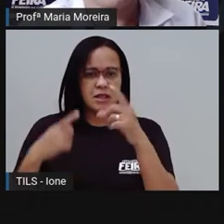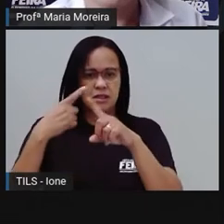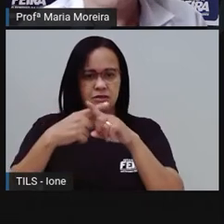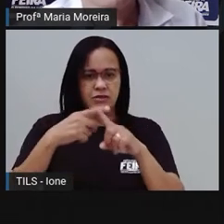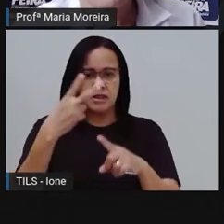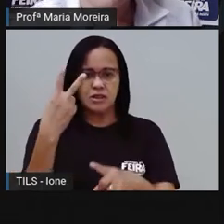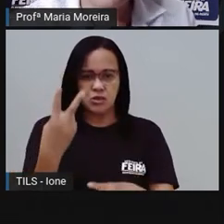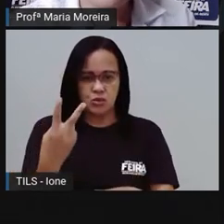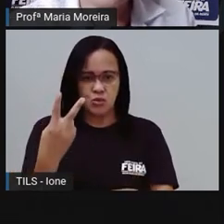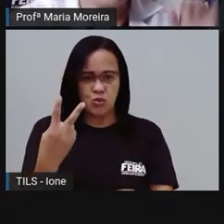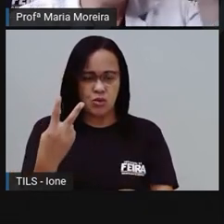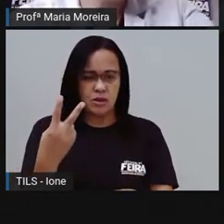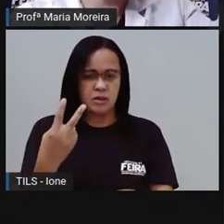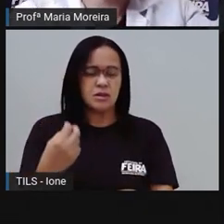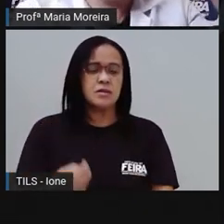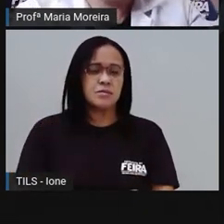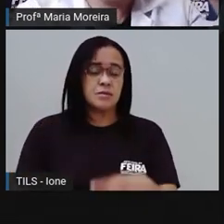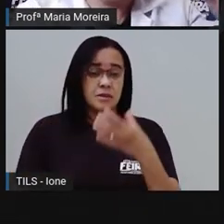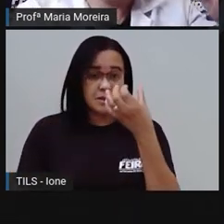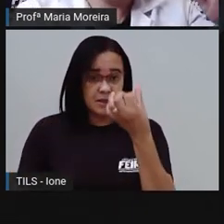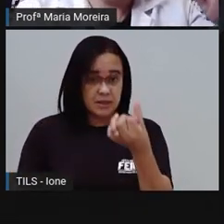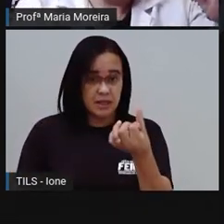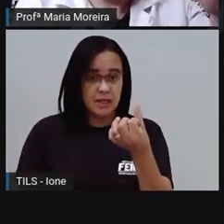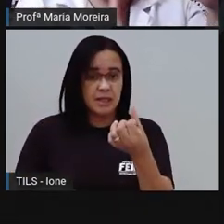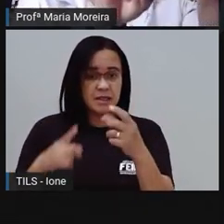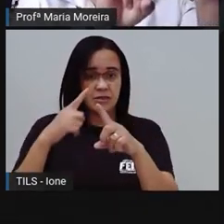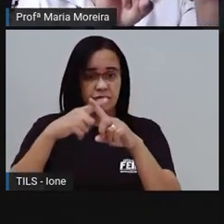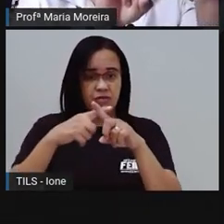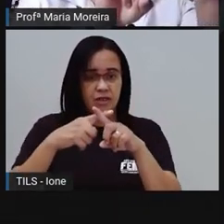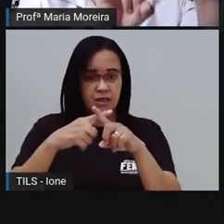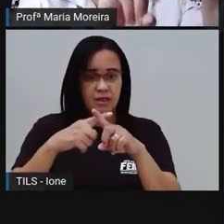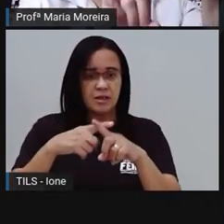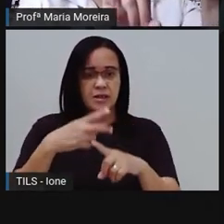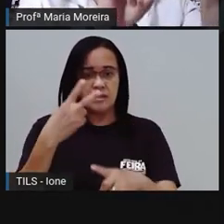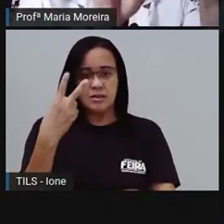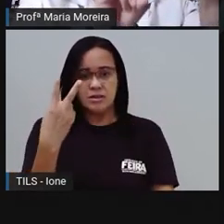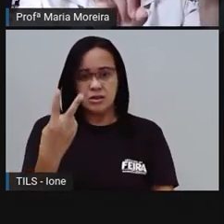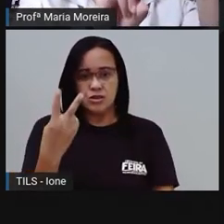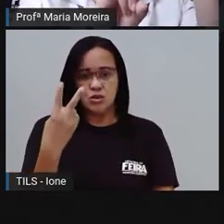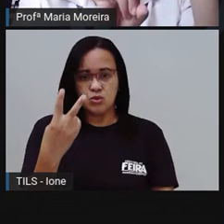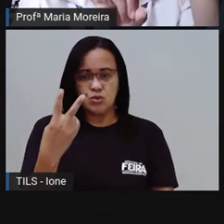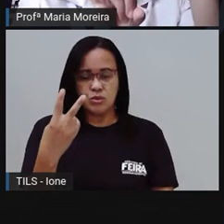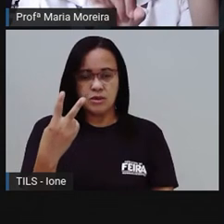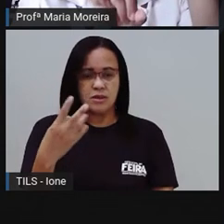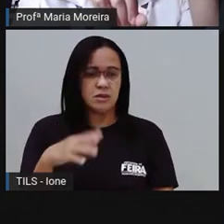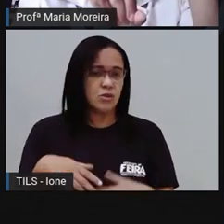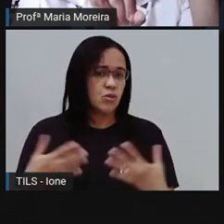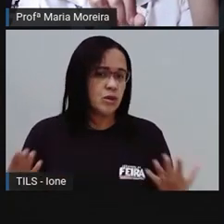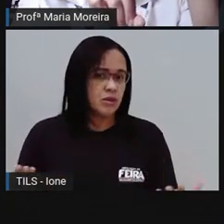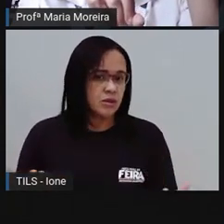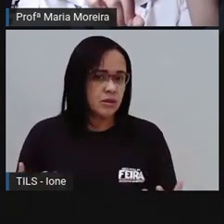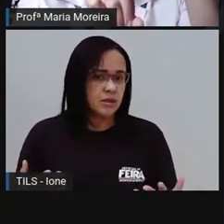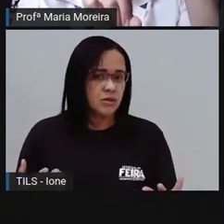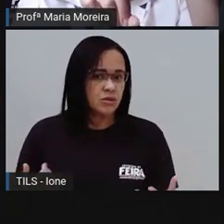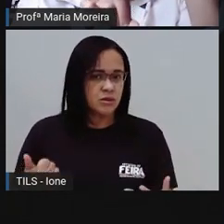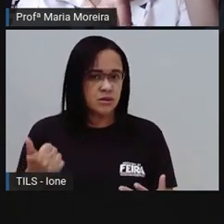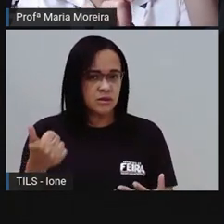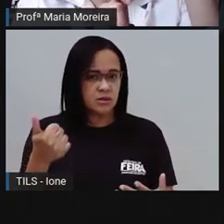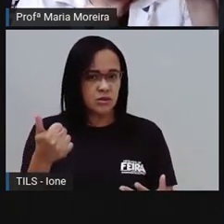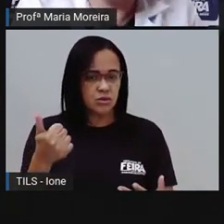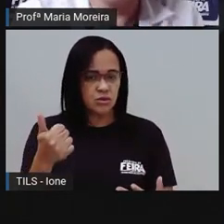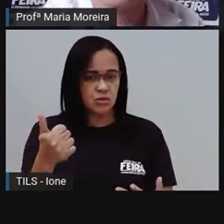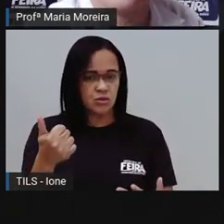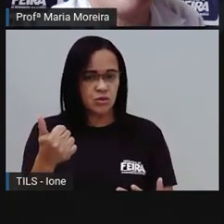Vamos lá? Seis duas vezes, ó. Seis. Sete, oito, nove, dez, onze,